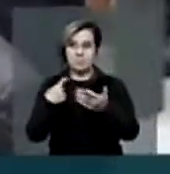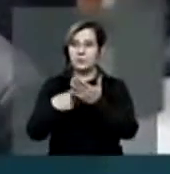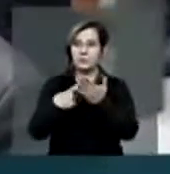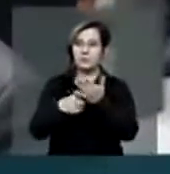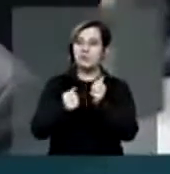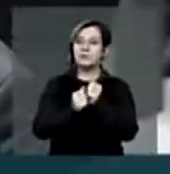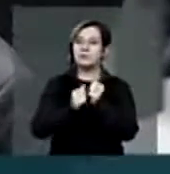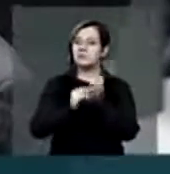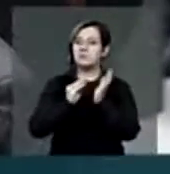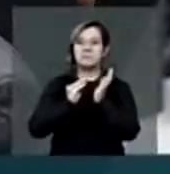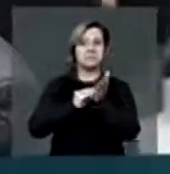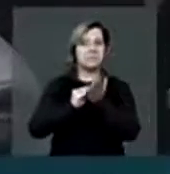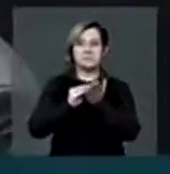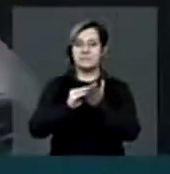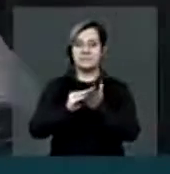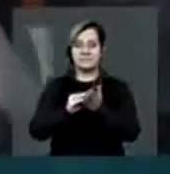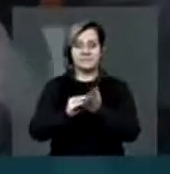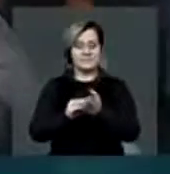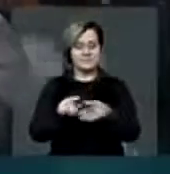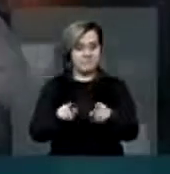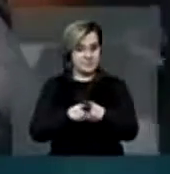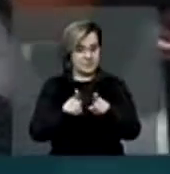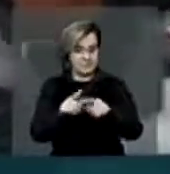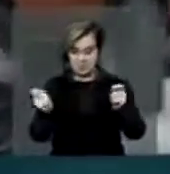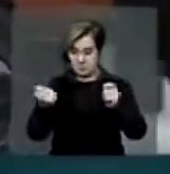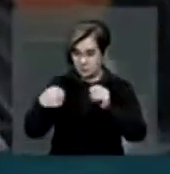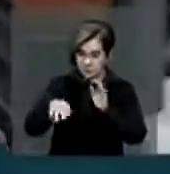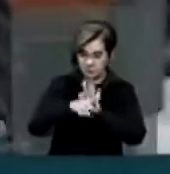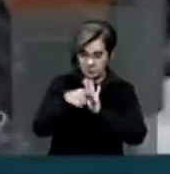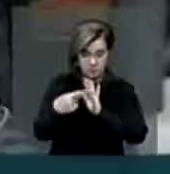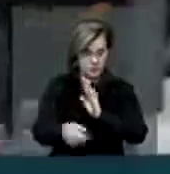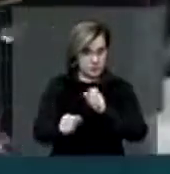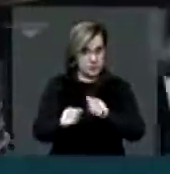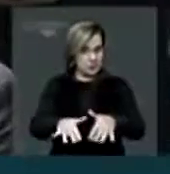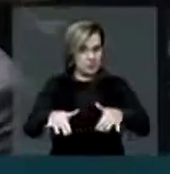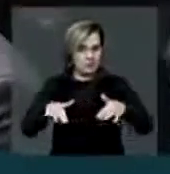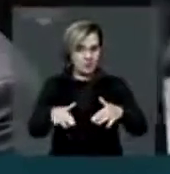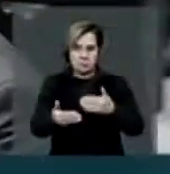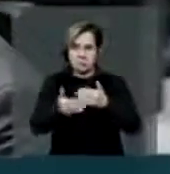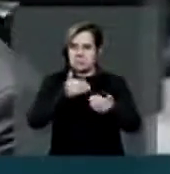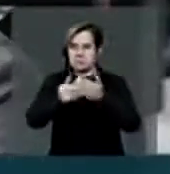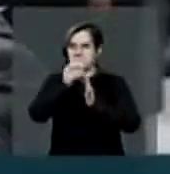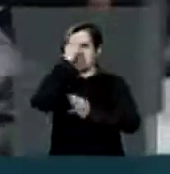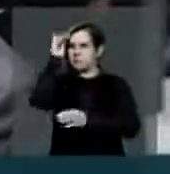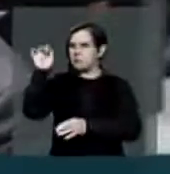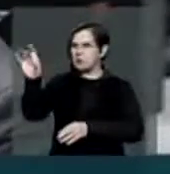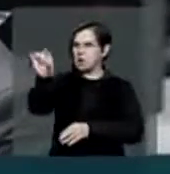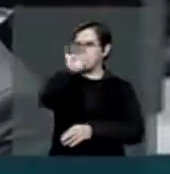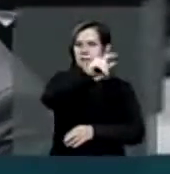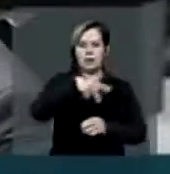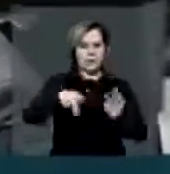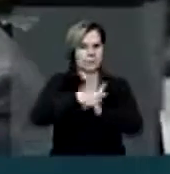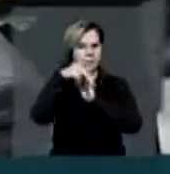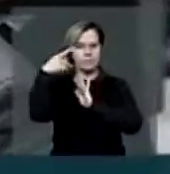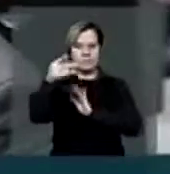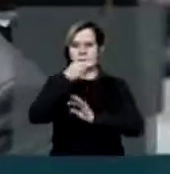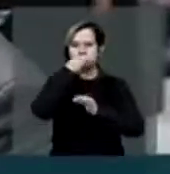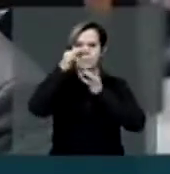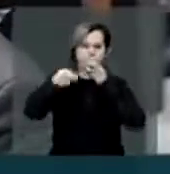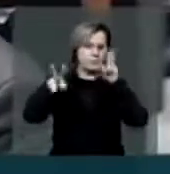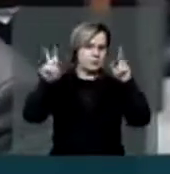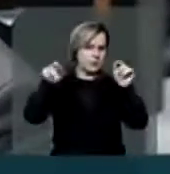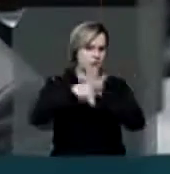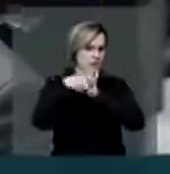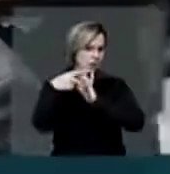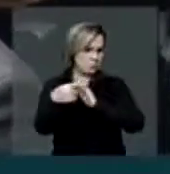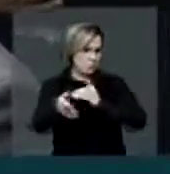para acertar a pauta. Não é possível que cheguemos aqui no plenário e aí cada um quer pôr a sua matéria de qualquer jeito.